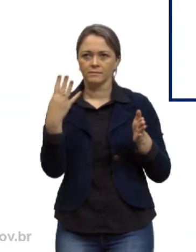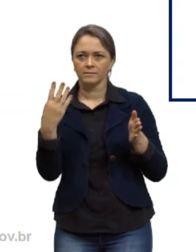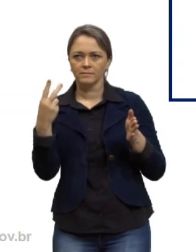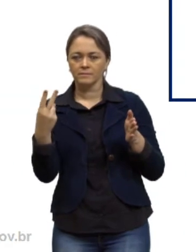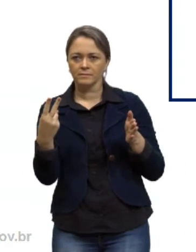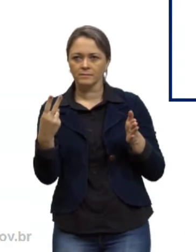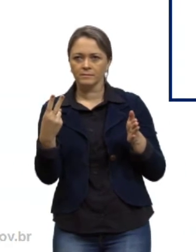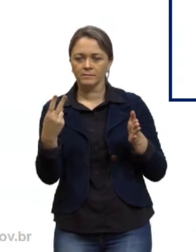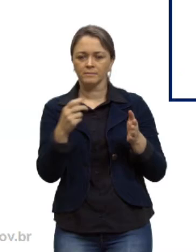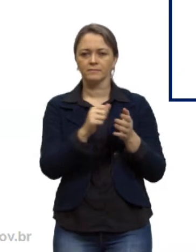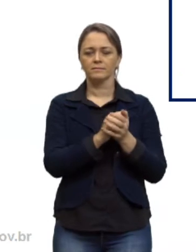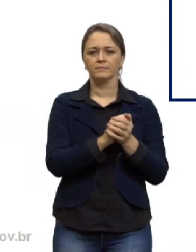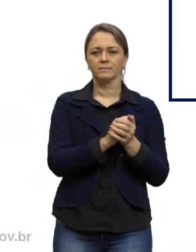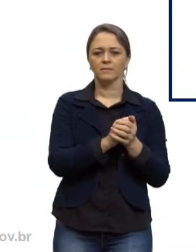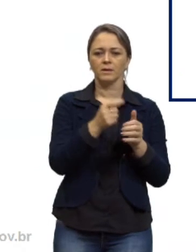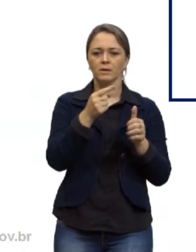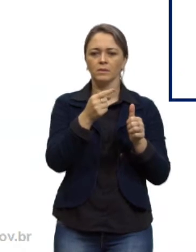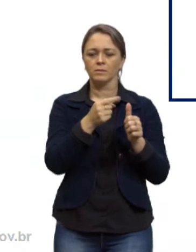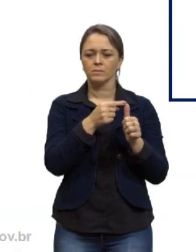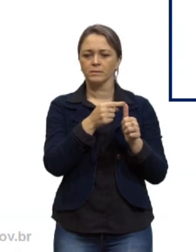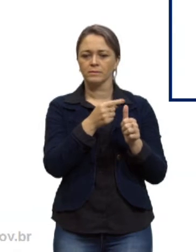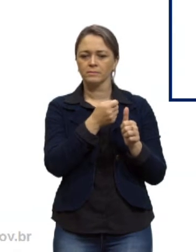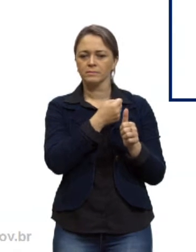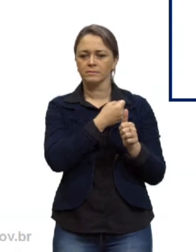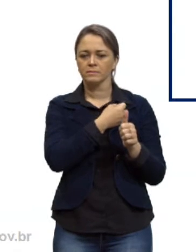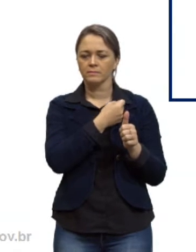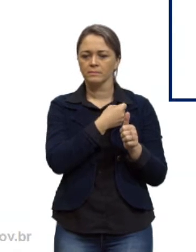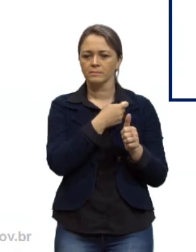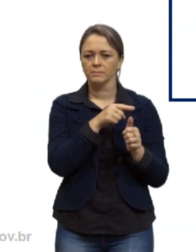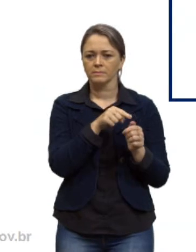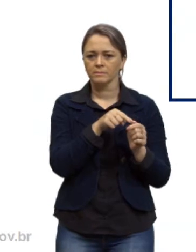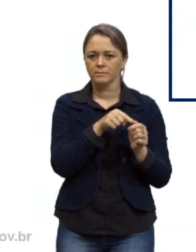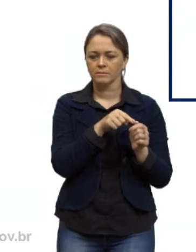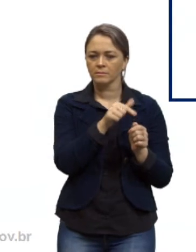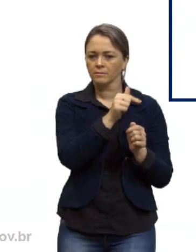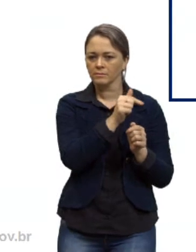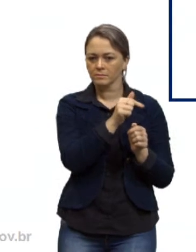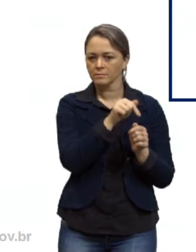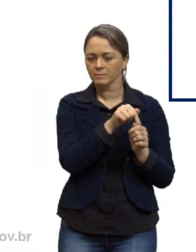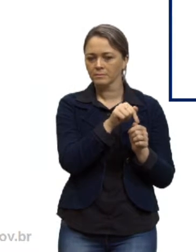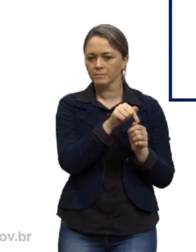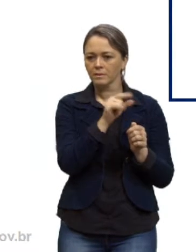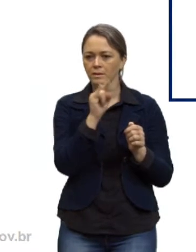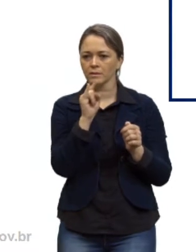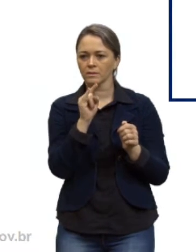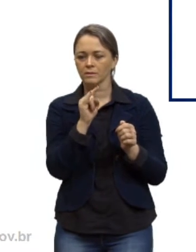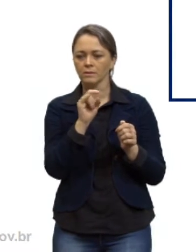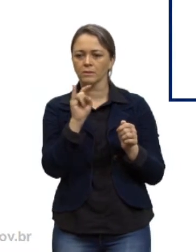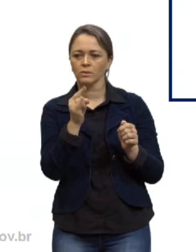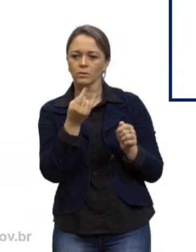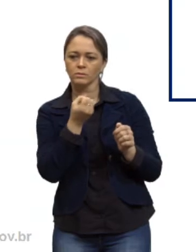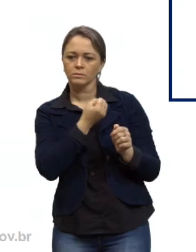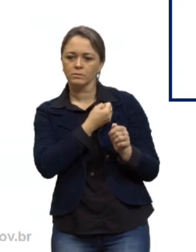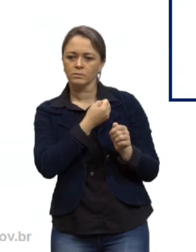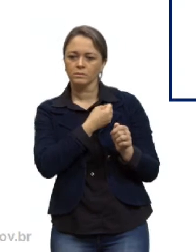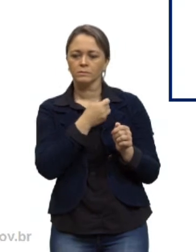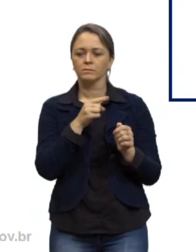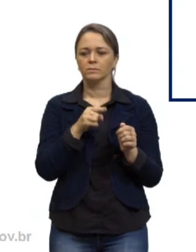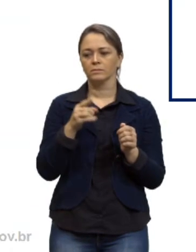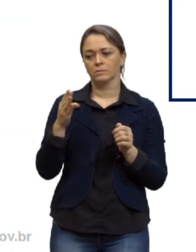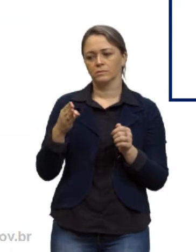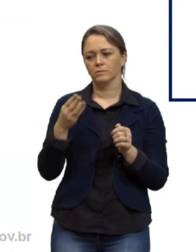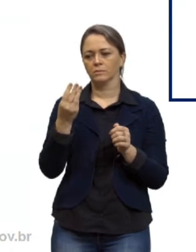de modo que o primeiro termo seja sete e o último termo seja